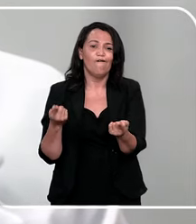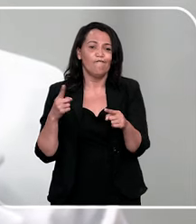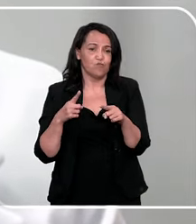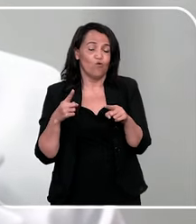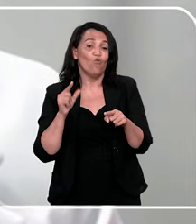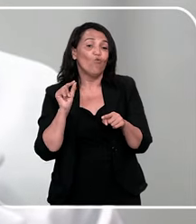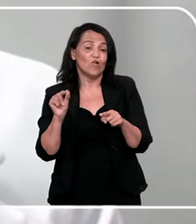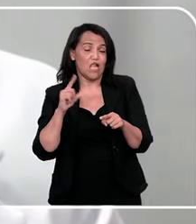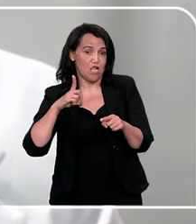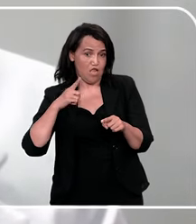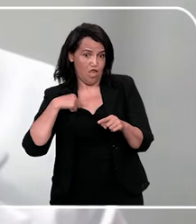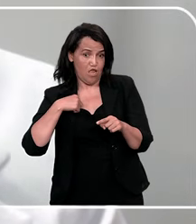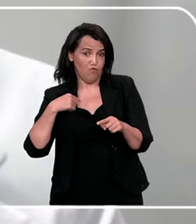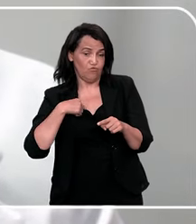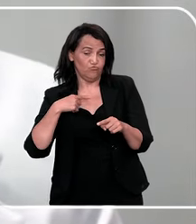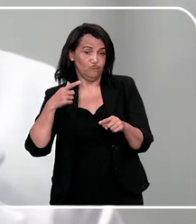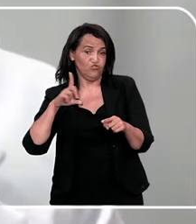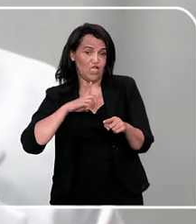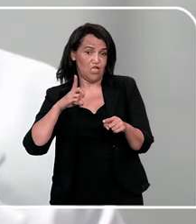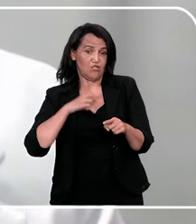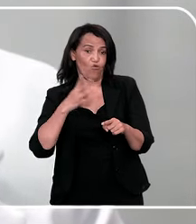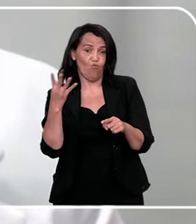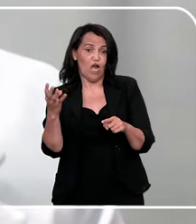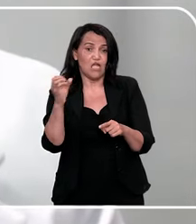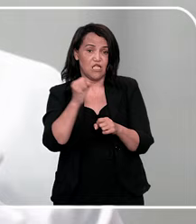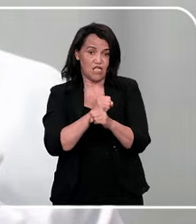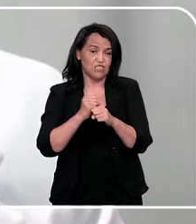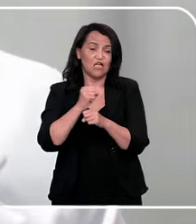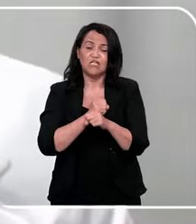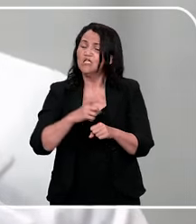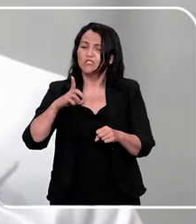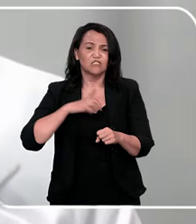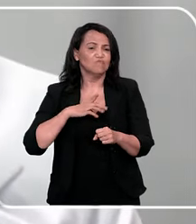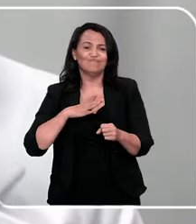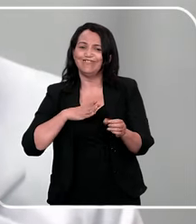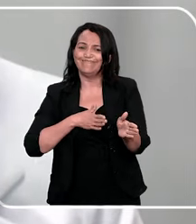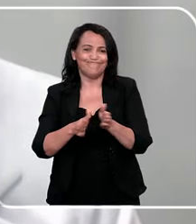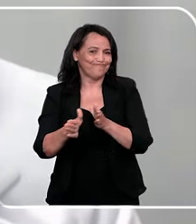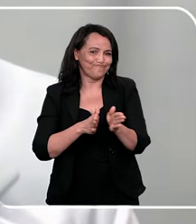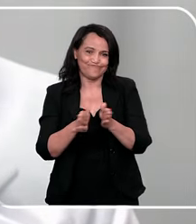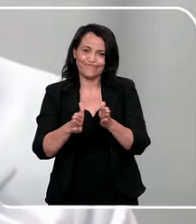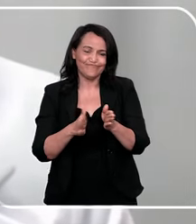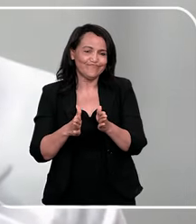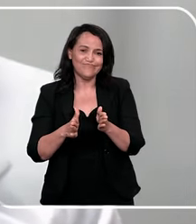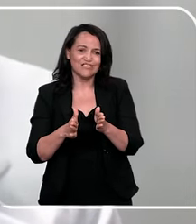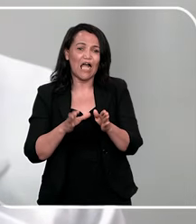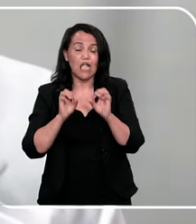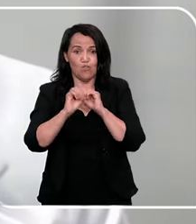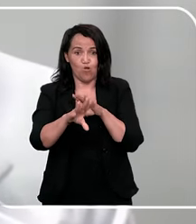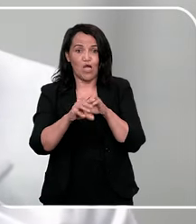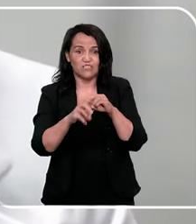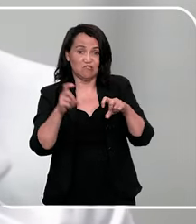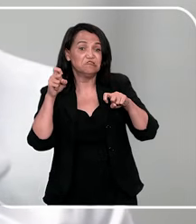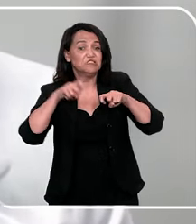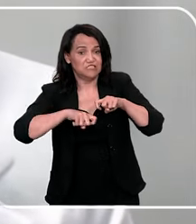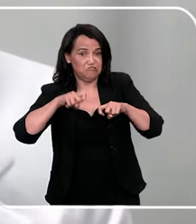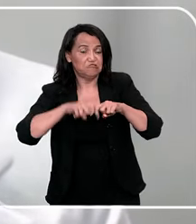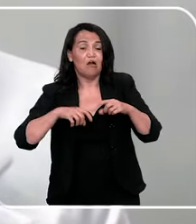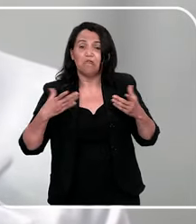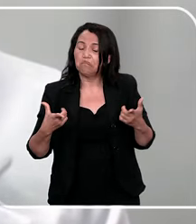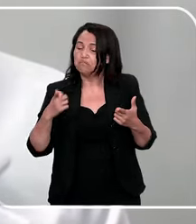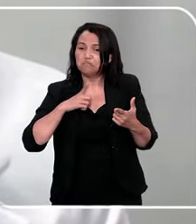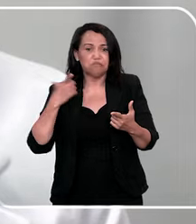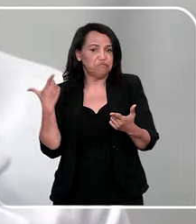40 anos, na minha geração não teve tanto acesso a essa questão da educação sexual, sempre foi um tabu falar sobre isso,